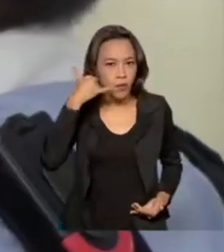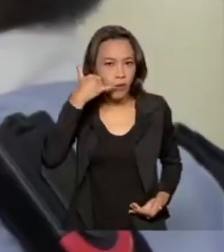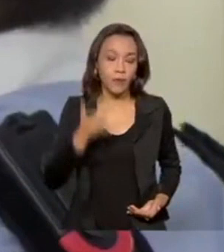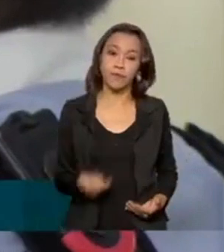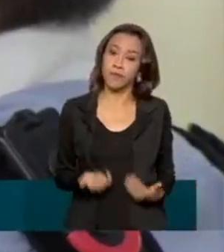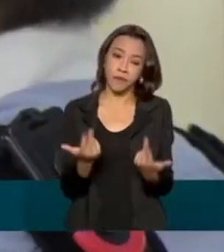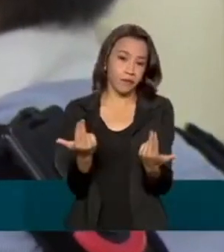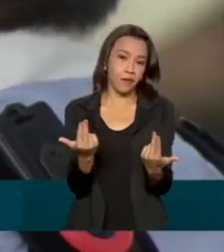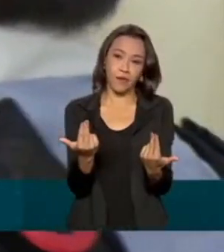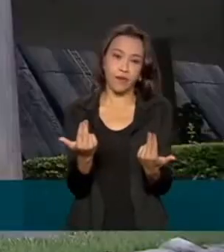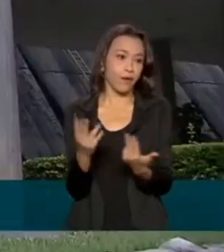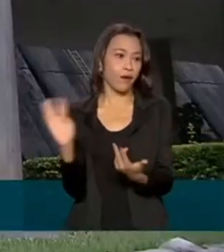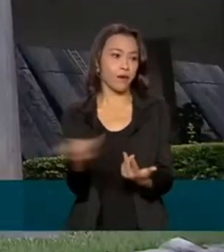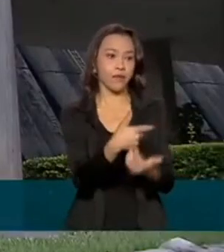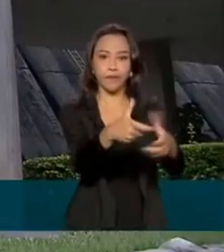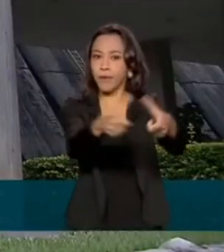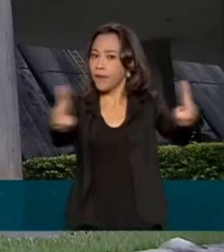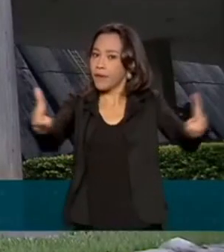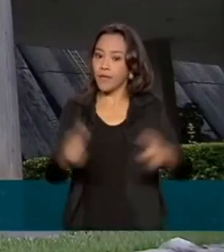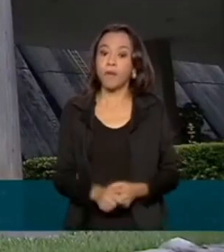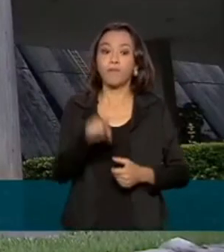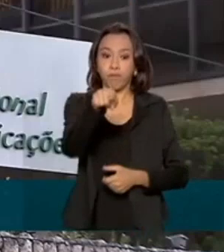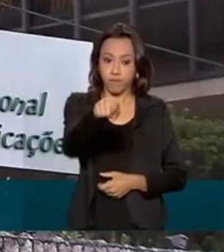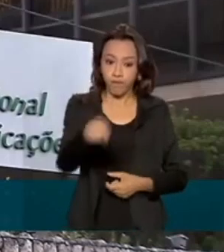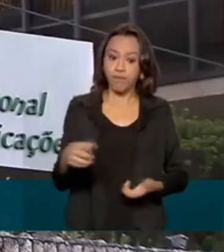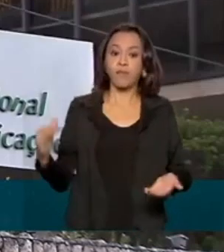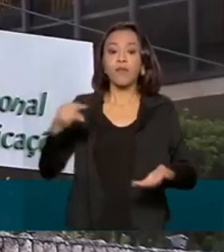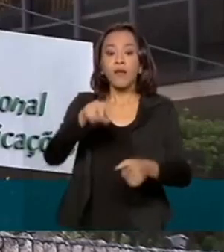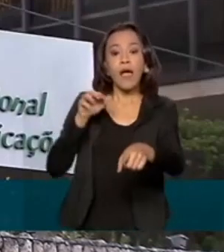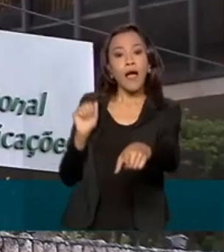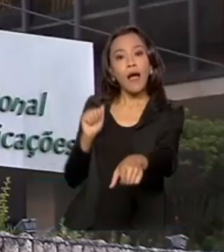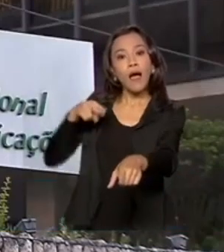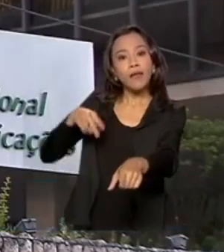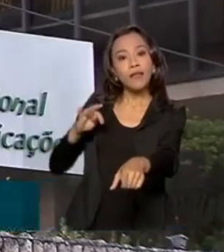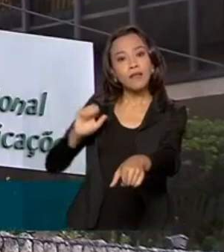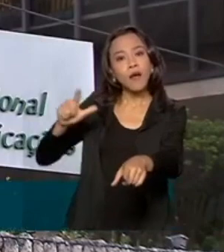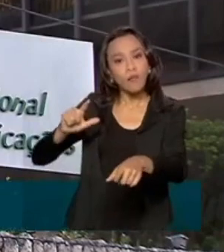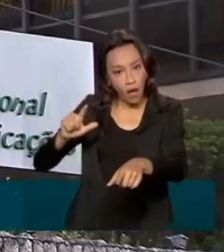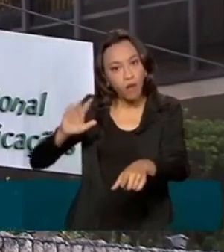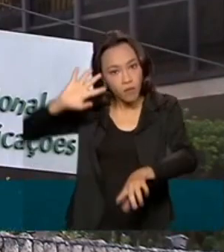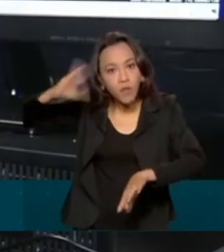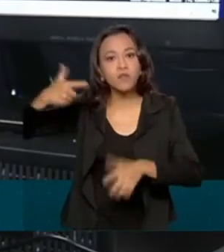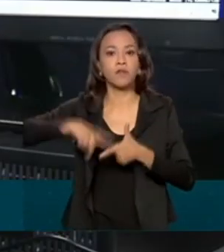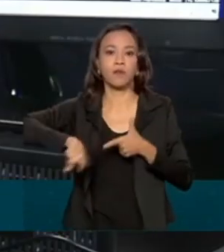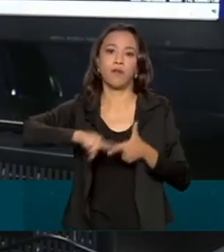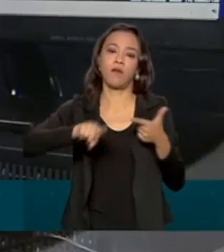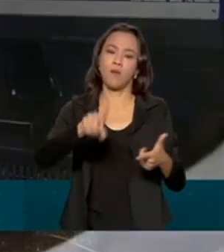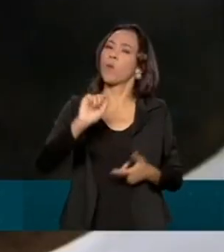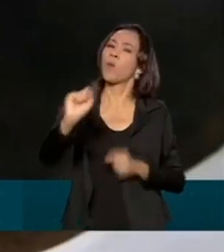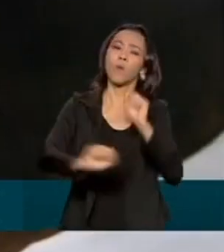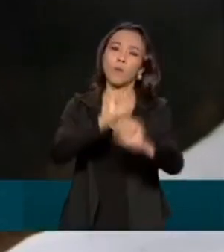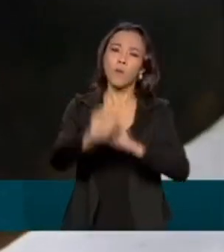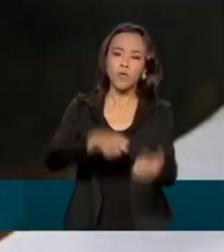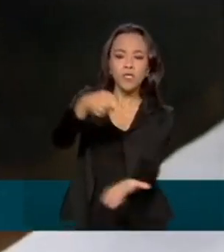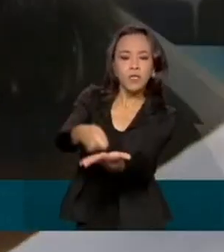Paulo é comum, a Agência Nacional de Telecomunicações encontrou uma solução para o problema, exigir